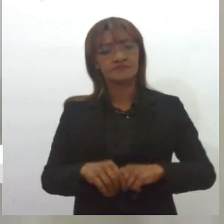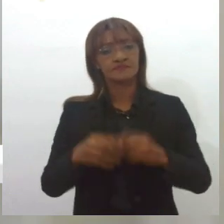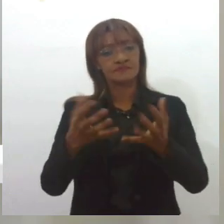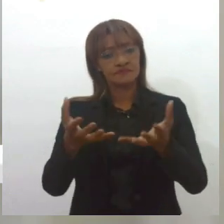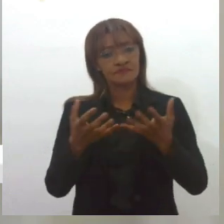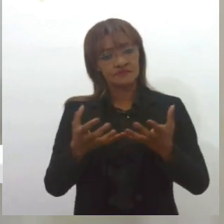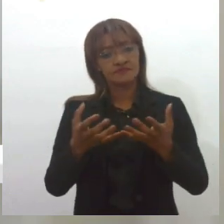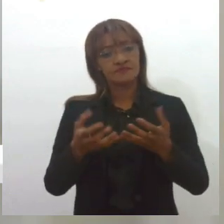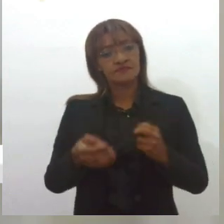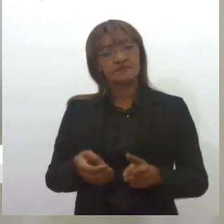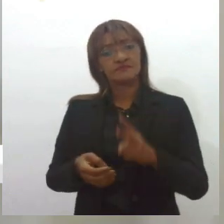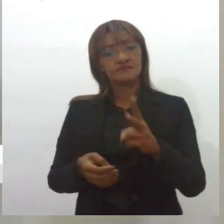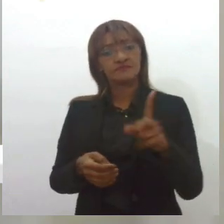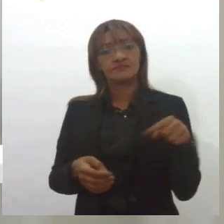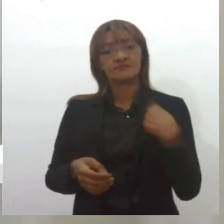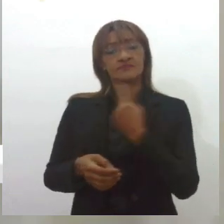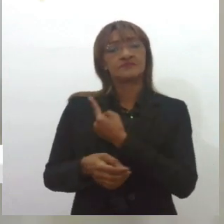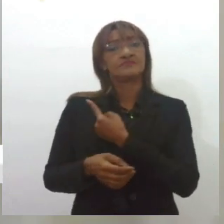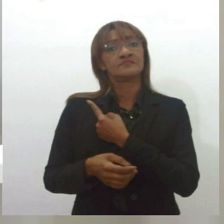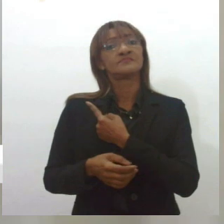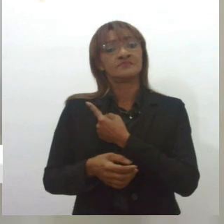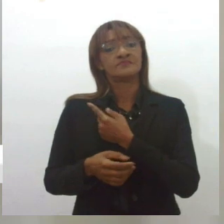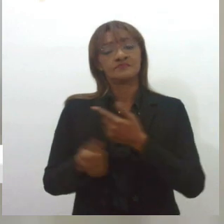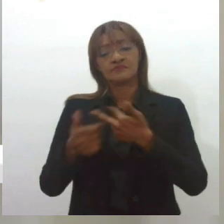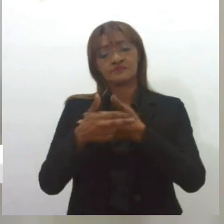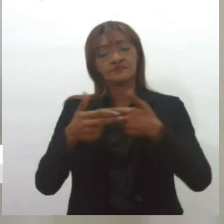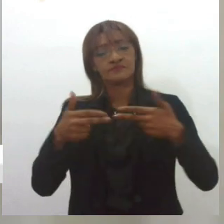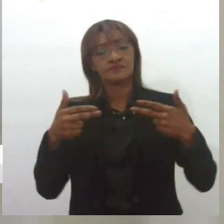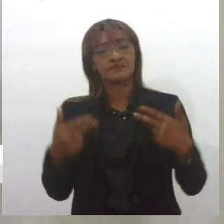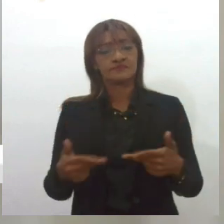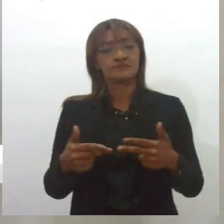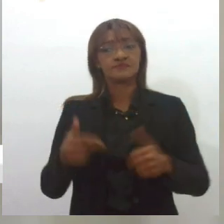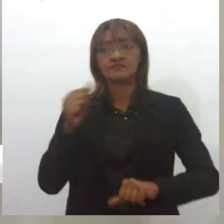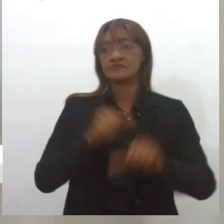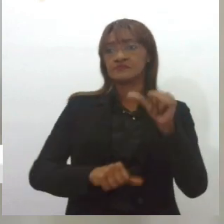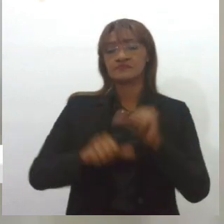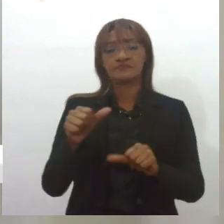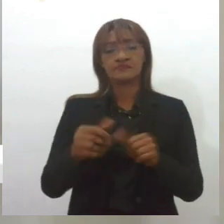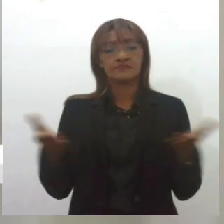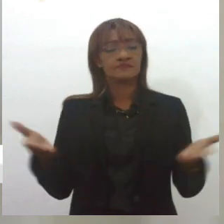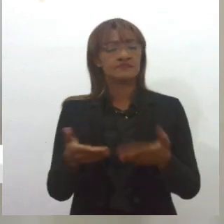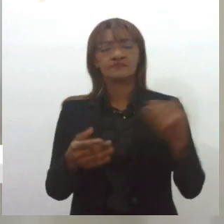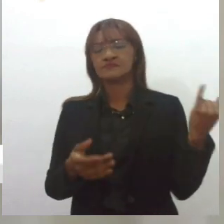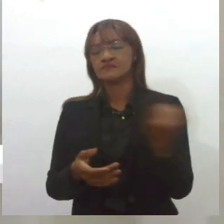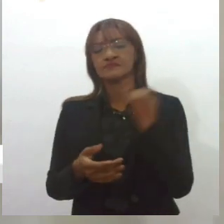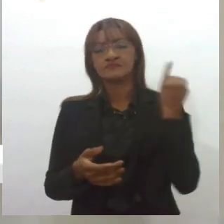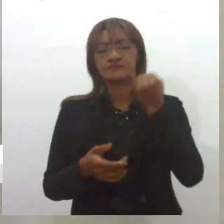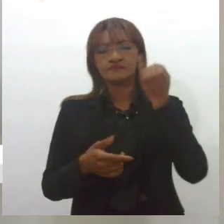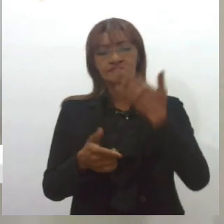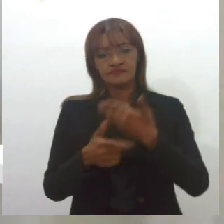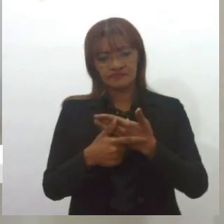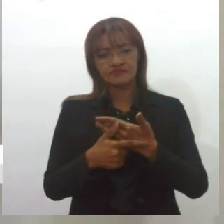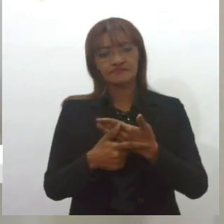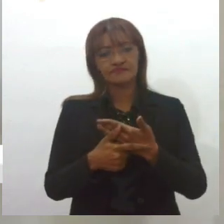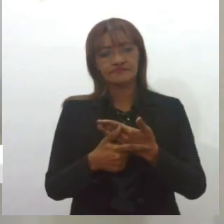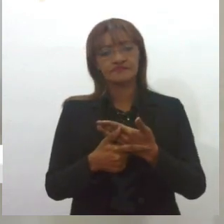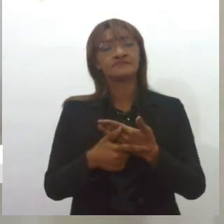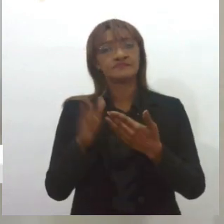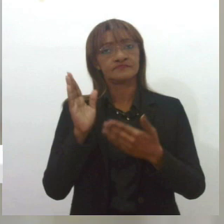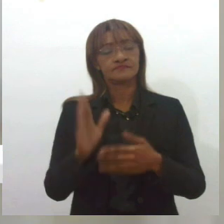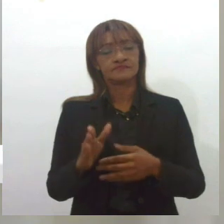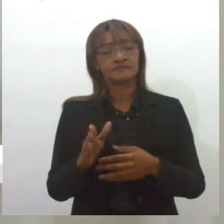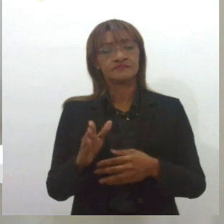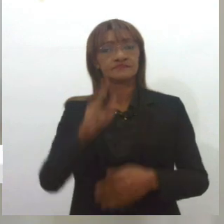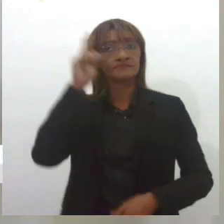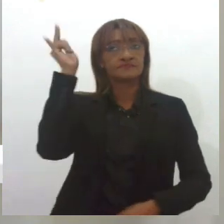ingressar, e a gente acaba desmistificando muita coisa. Então, eu vejo isso como um papel muito importante, vamos dizer assim, na história da Polícia Militar e também na